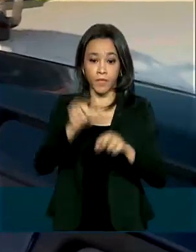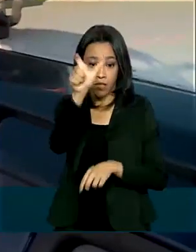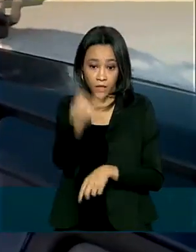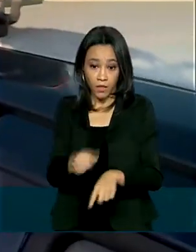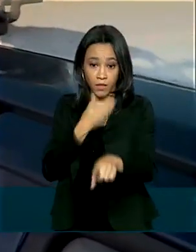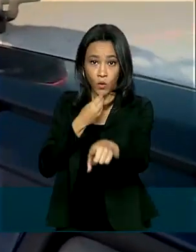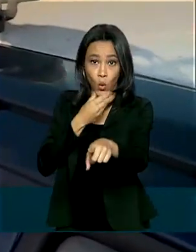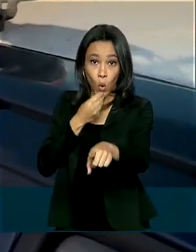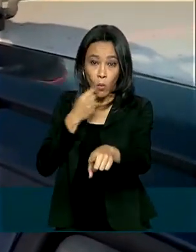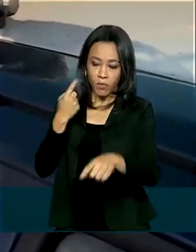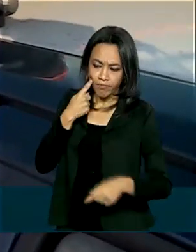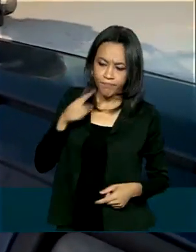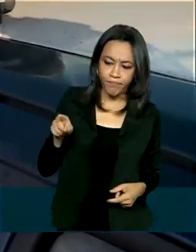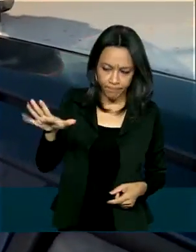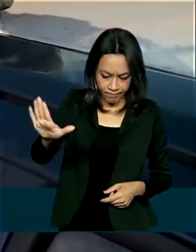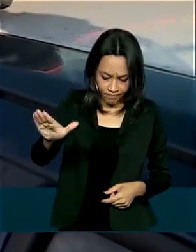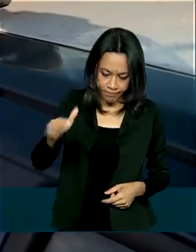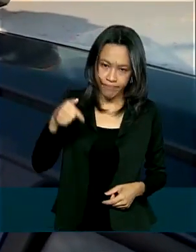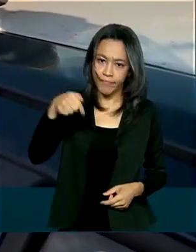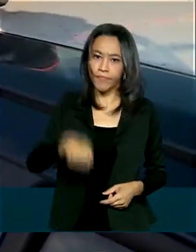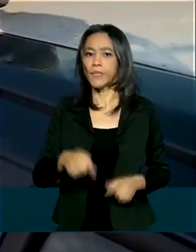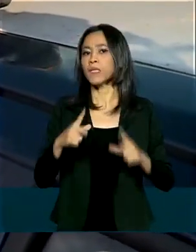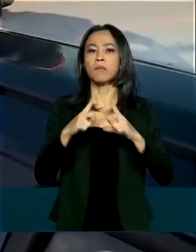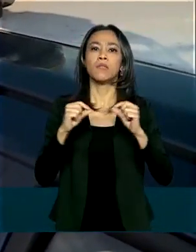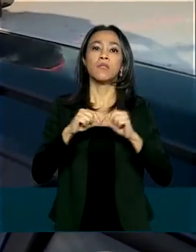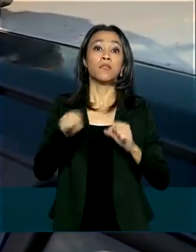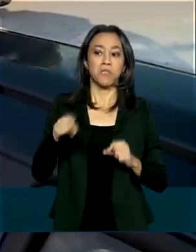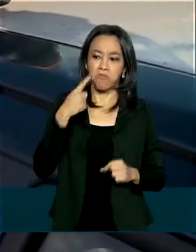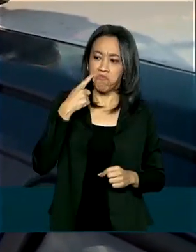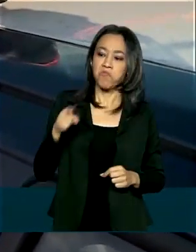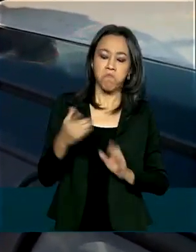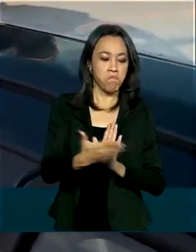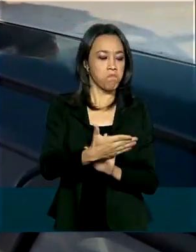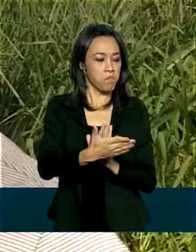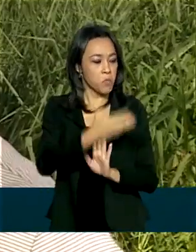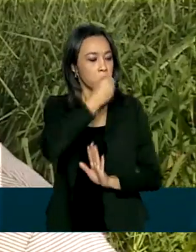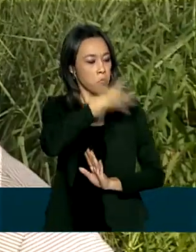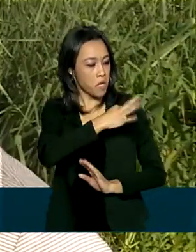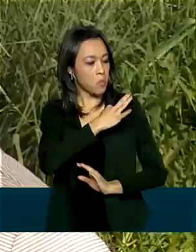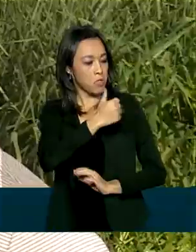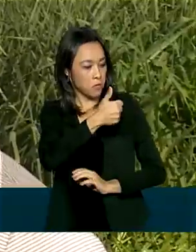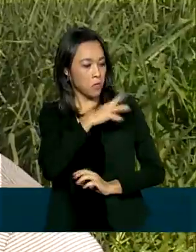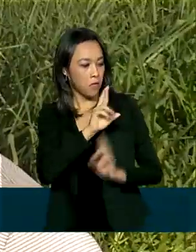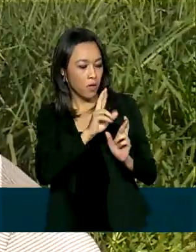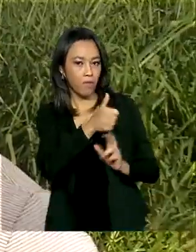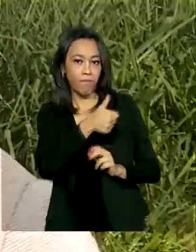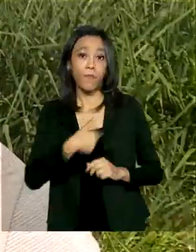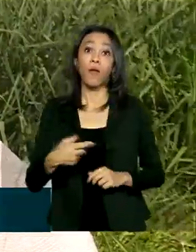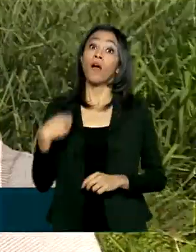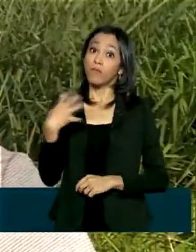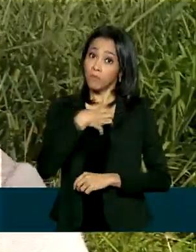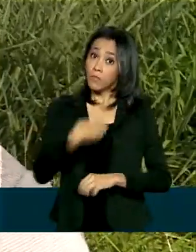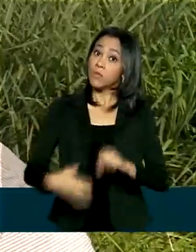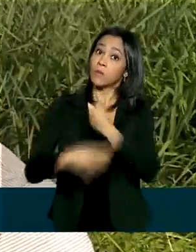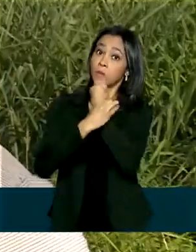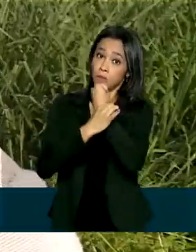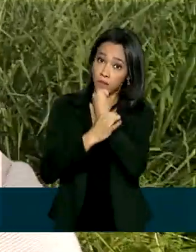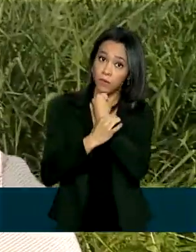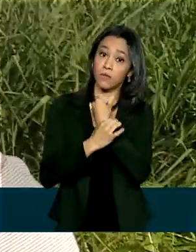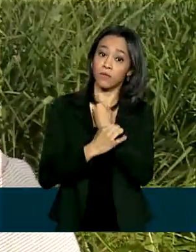abordado em uma rodovia do Distrito Federal e aprovou a iniciativa. Se dá mais segurança. A polícia está